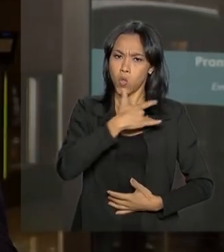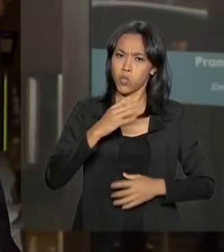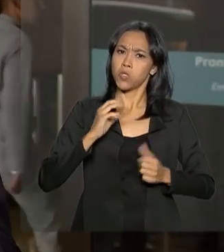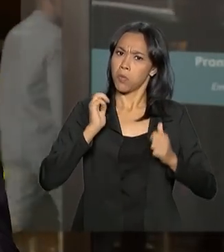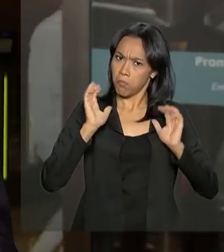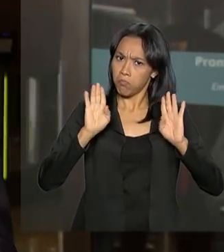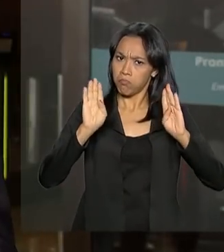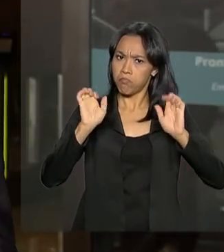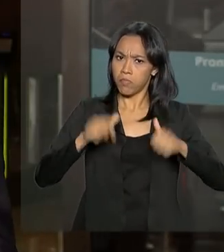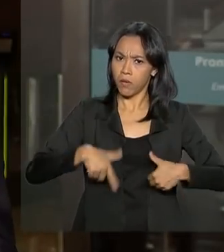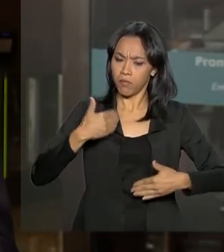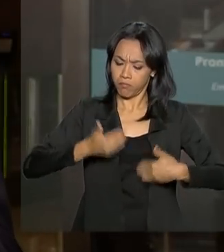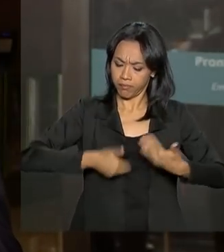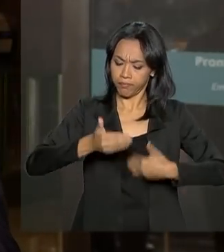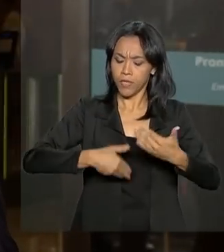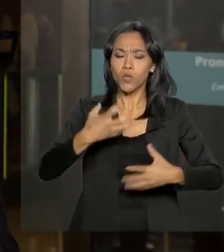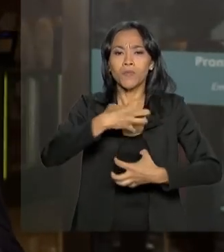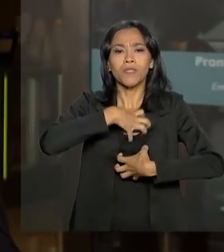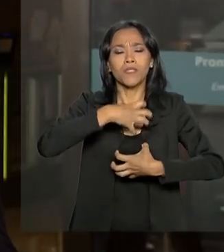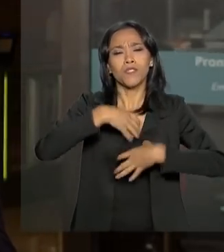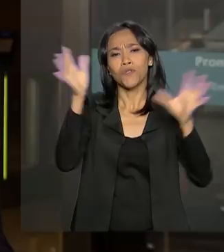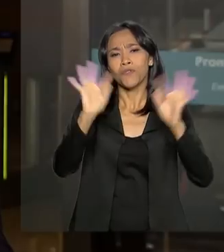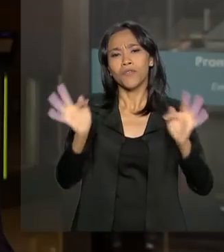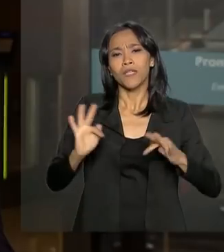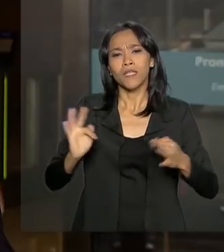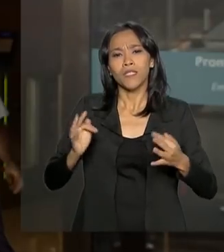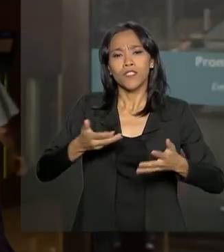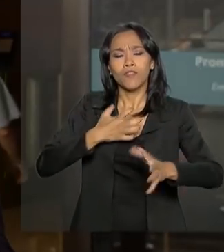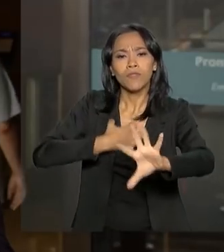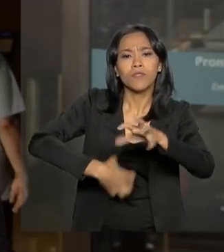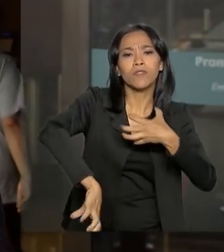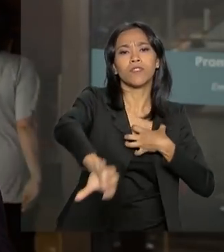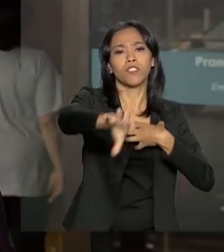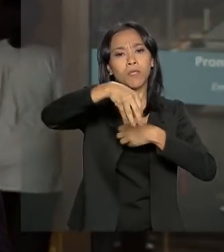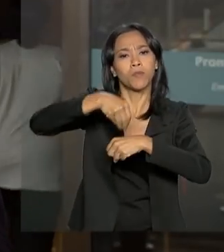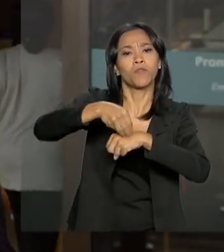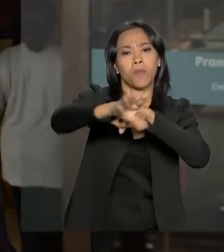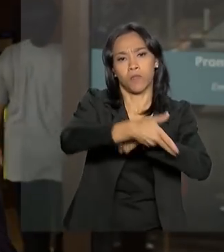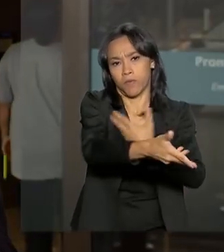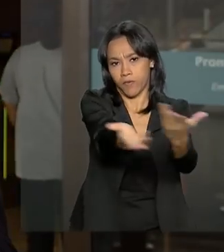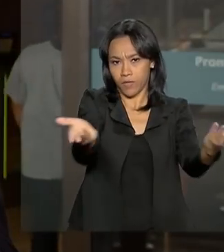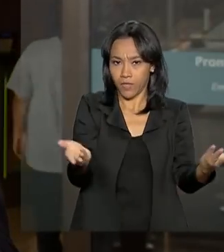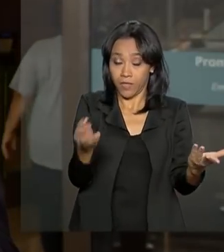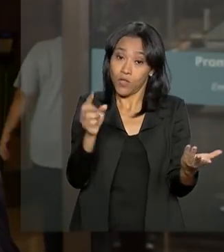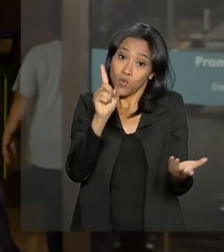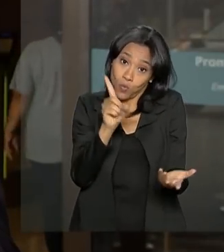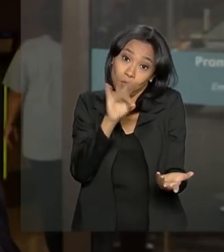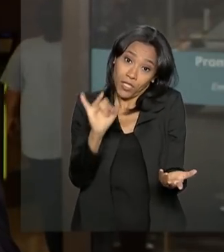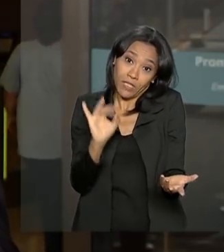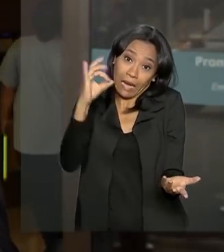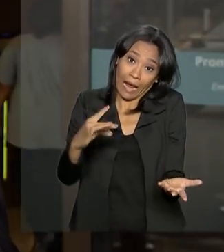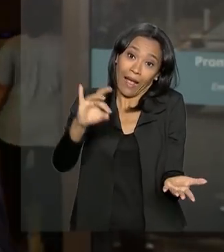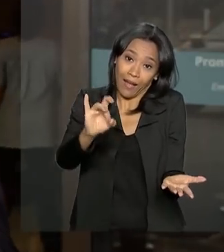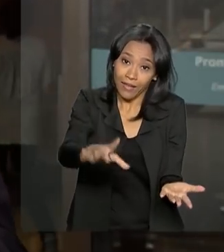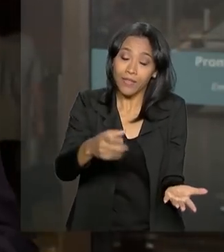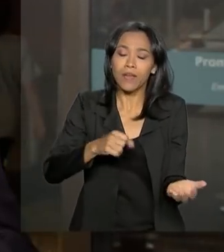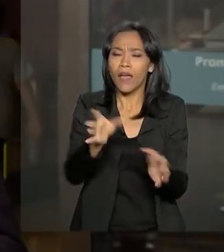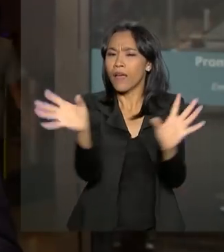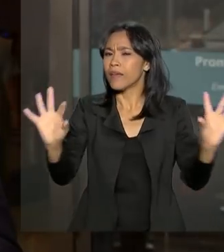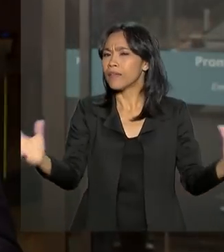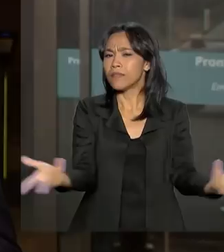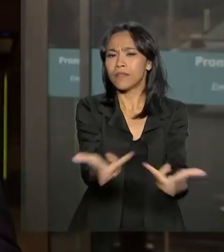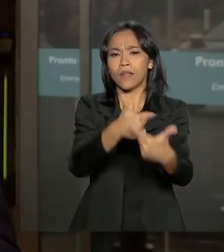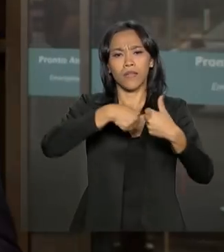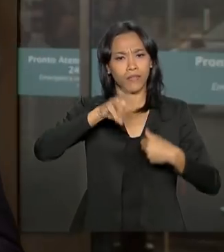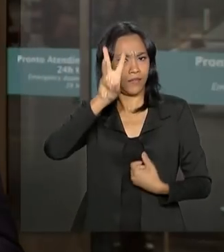evolução e estou feliz em compartilhar este sentimento com todos, um dia de cada vez. Uma excelente terça-feira a